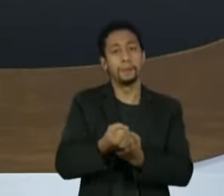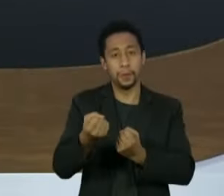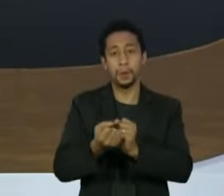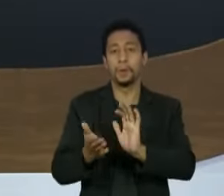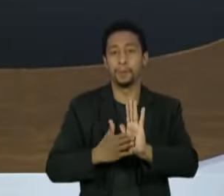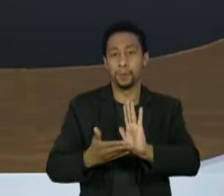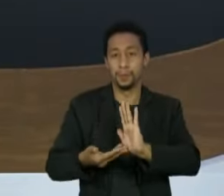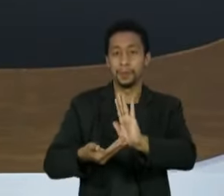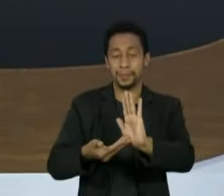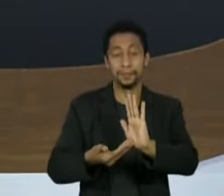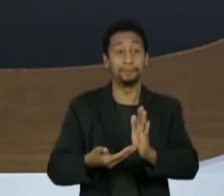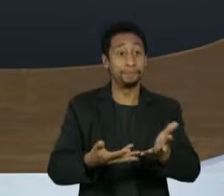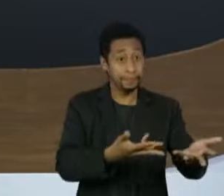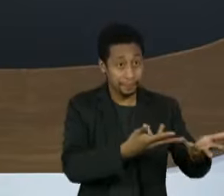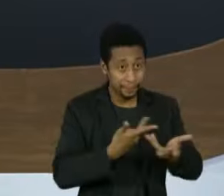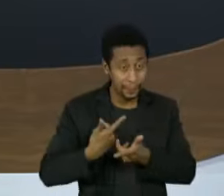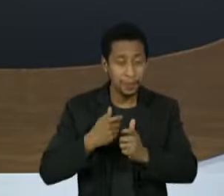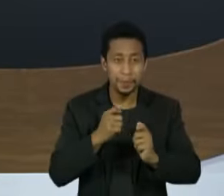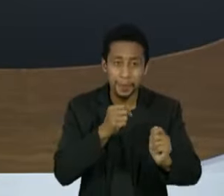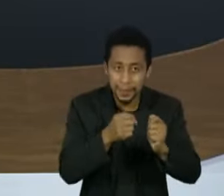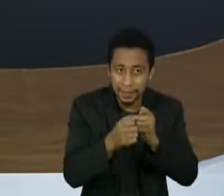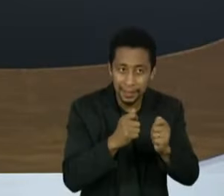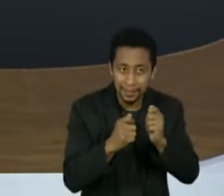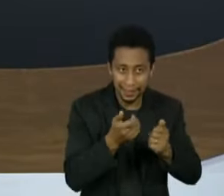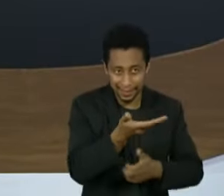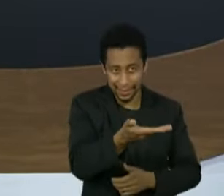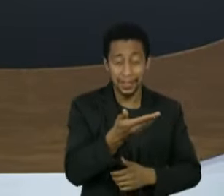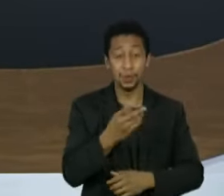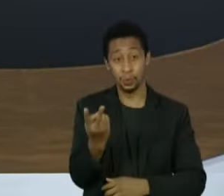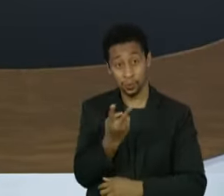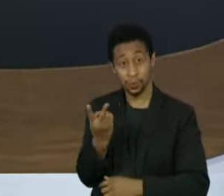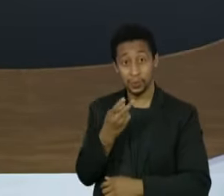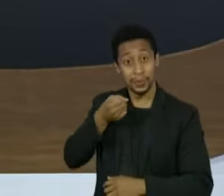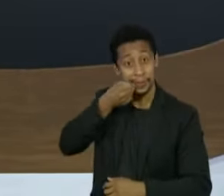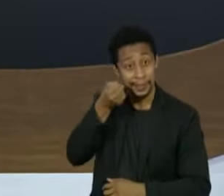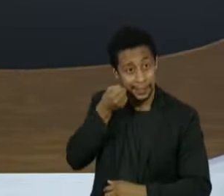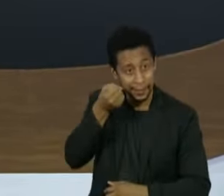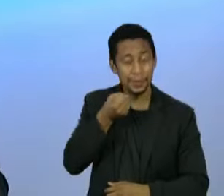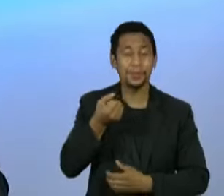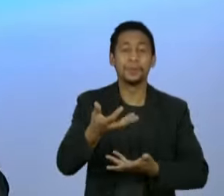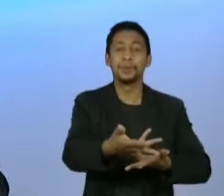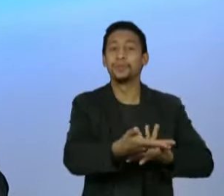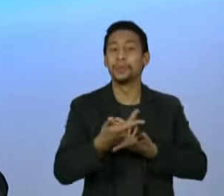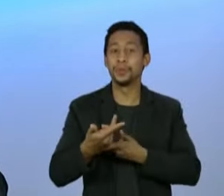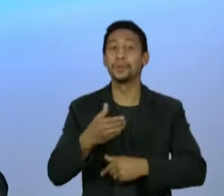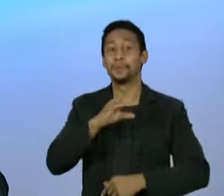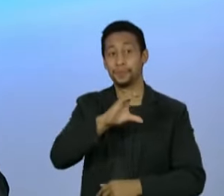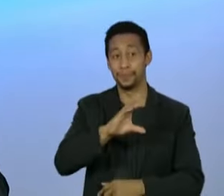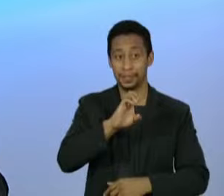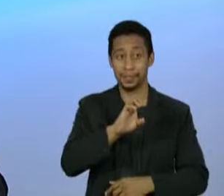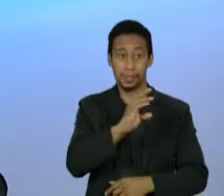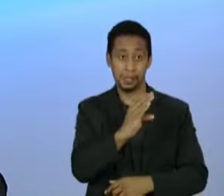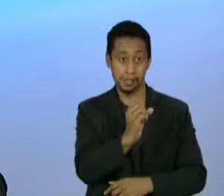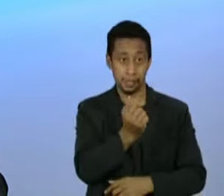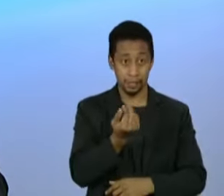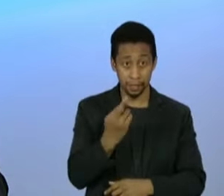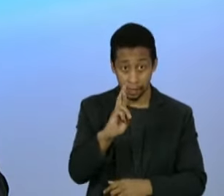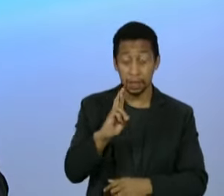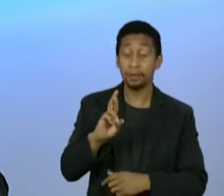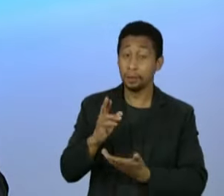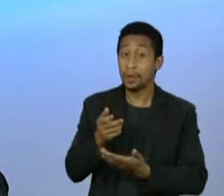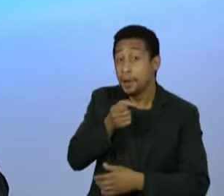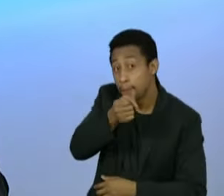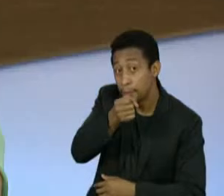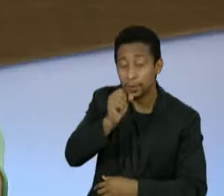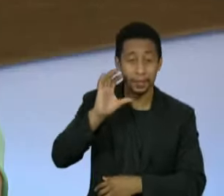Para entrevistar os senadores Alessandro Vieira e Fabiano Contarato, nós convidamos César Feitosa, repórter da rádio